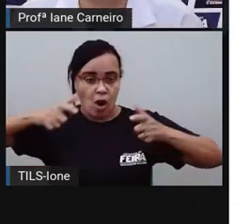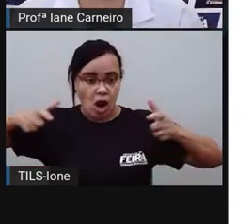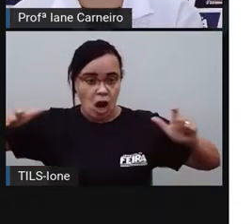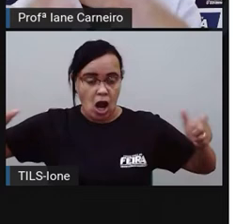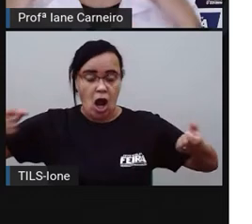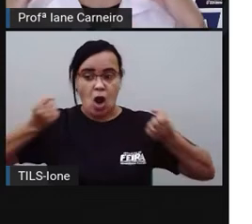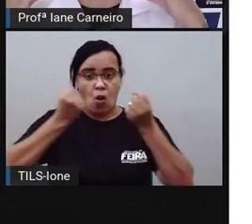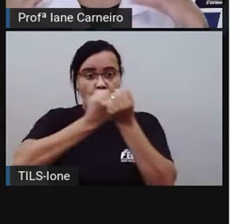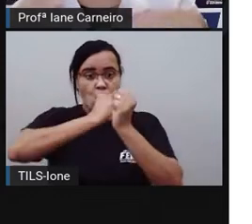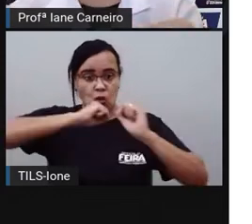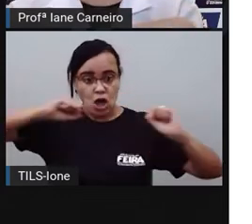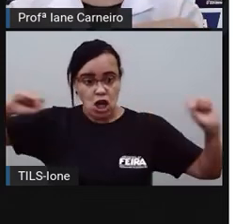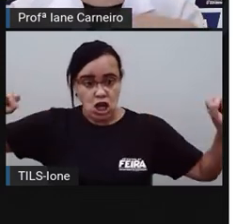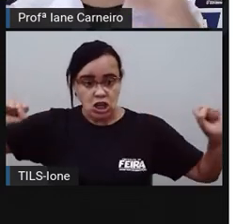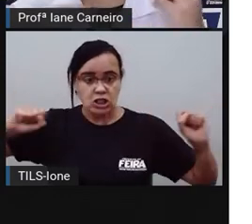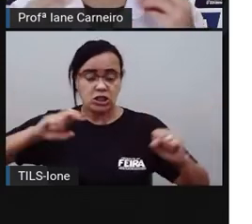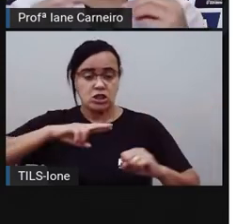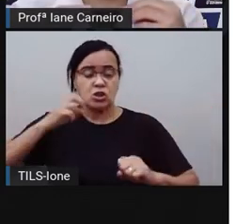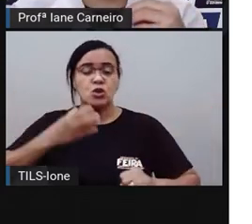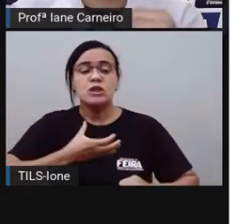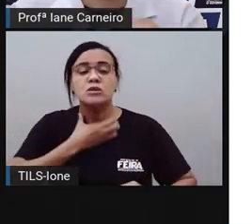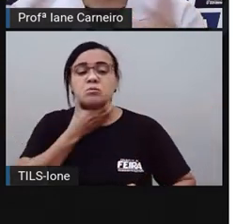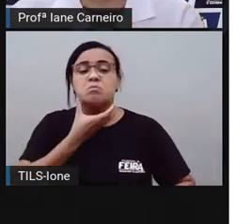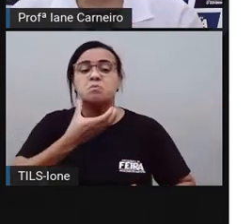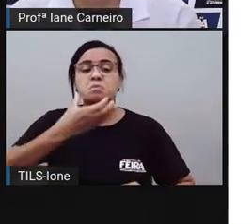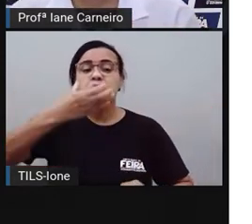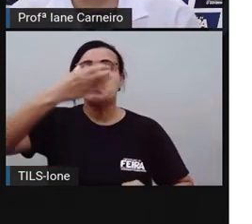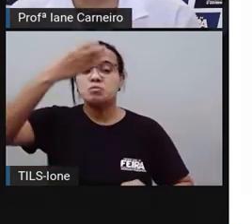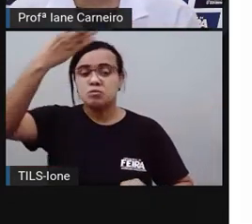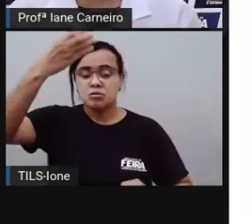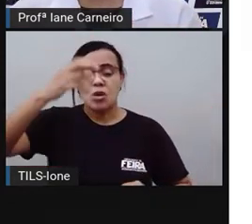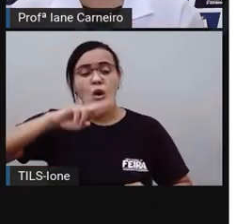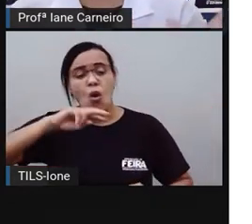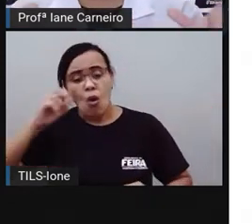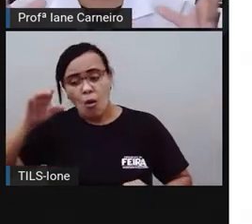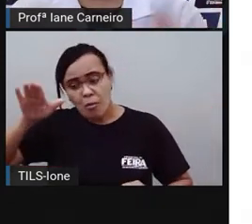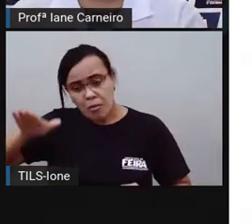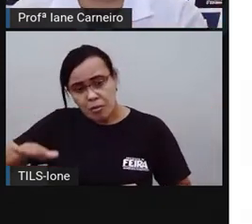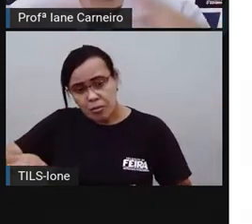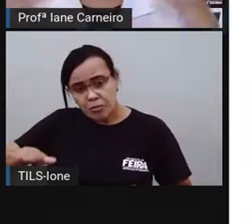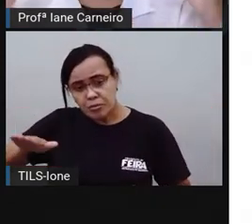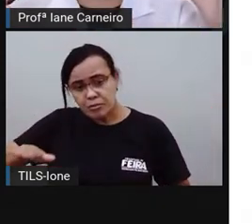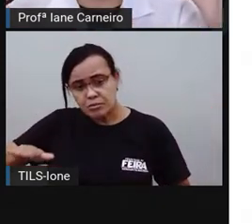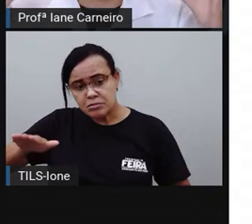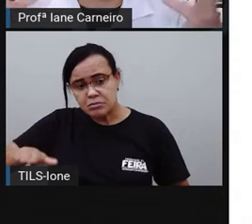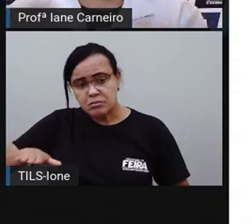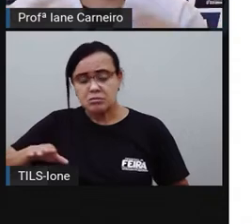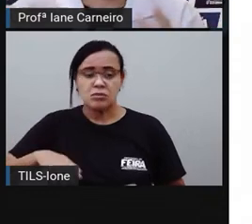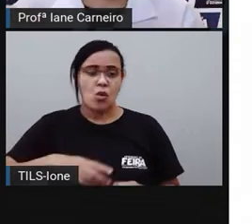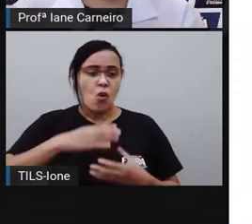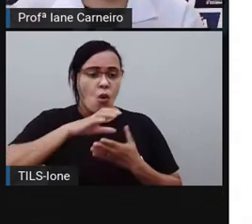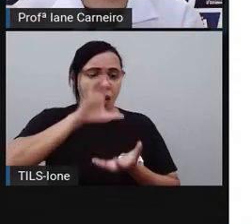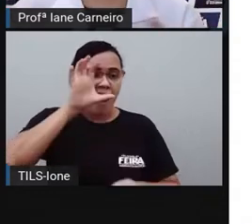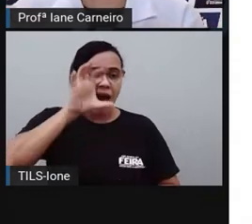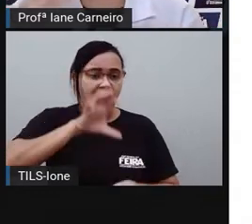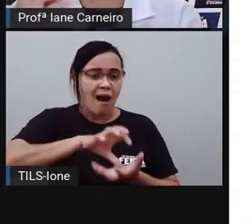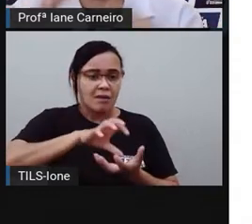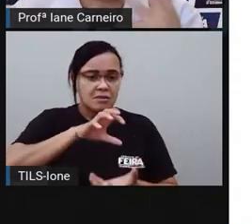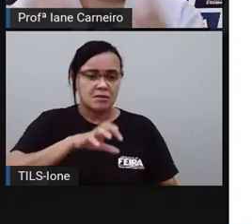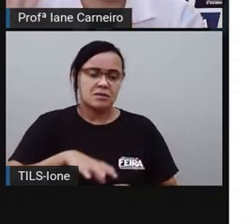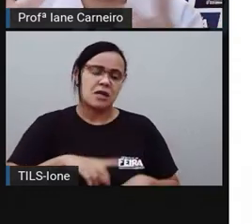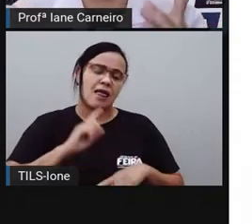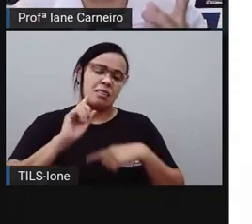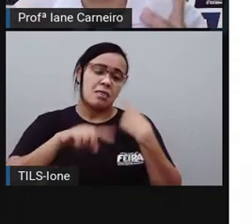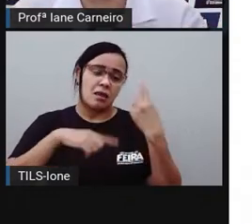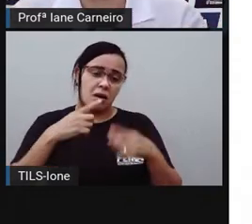pescoço mais comprido. Ou então o menor animal. Ou o animal que tem a maior boca, né? E no final das contas, eles foram